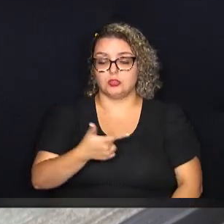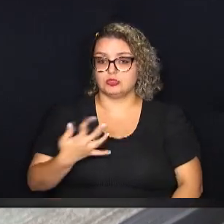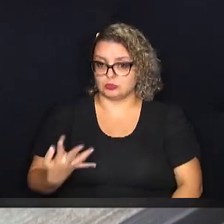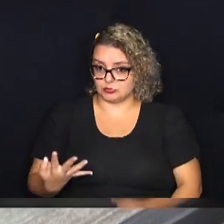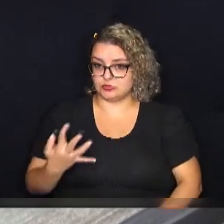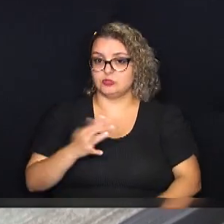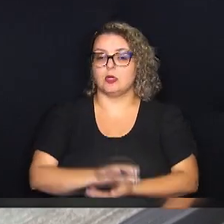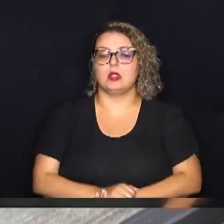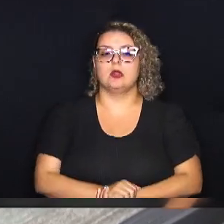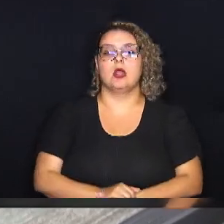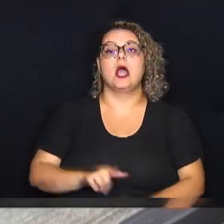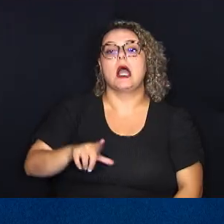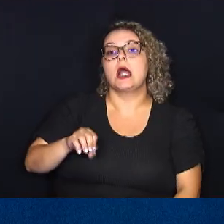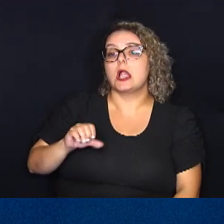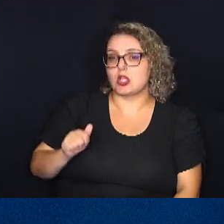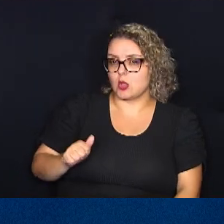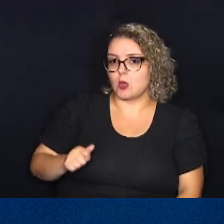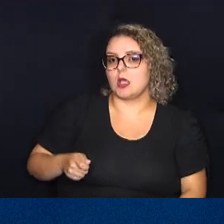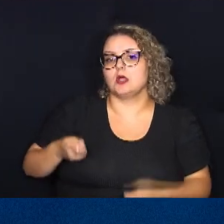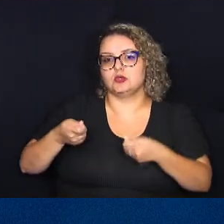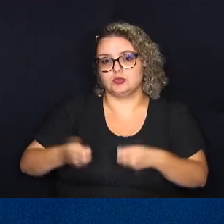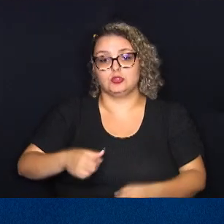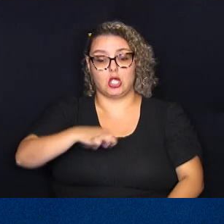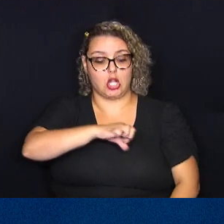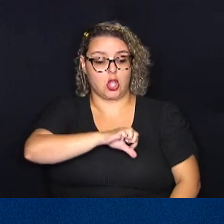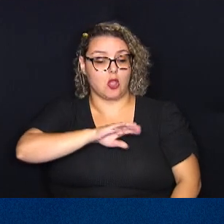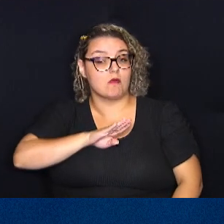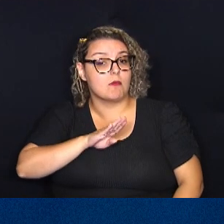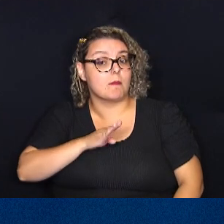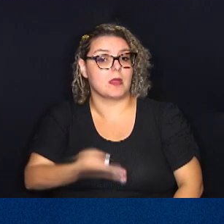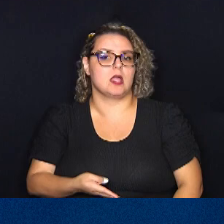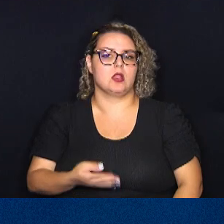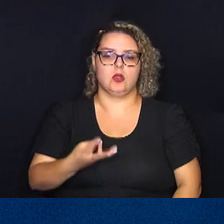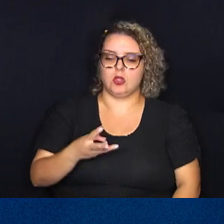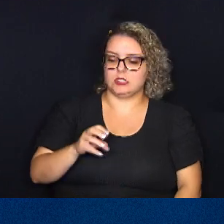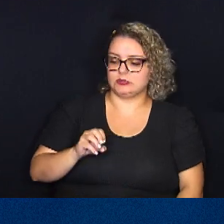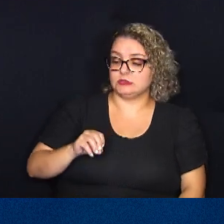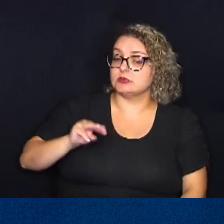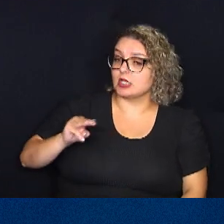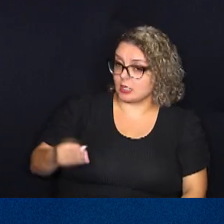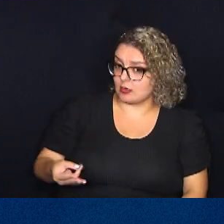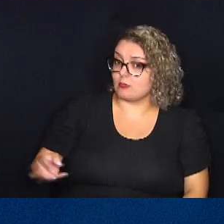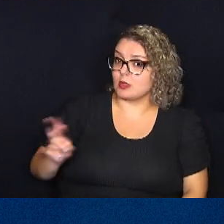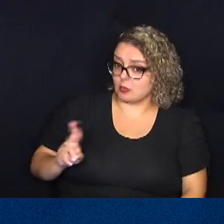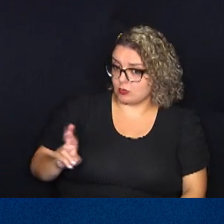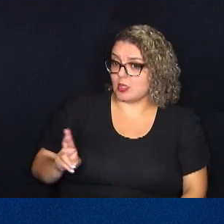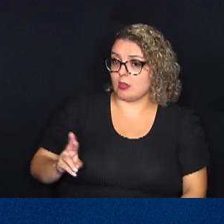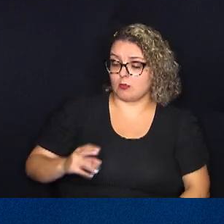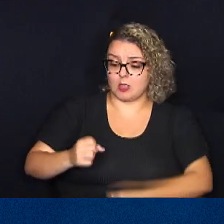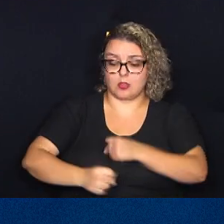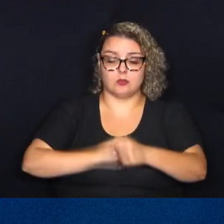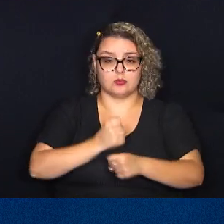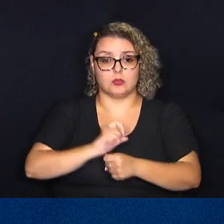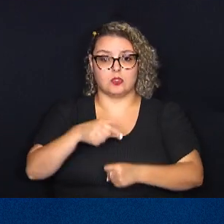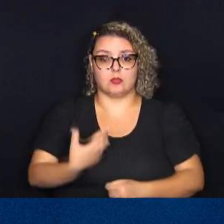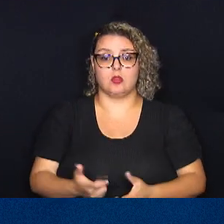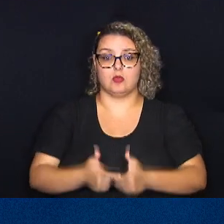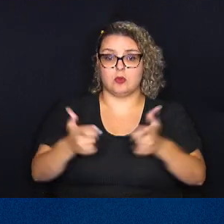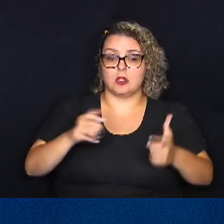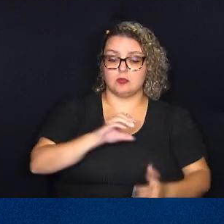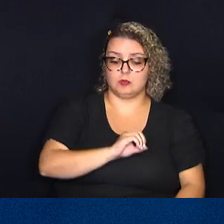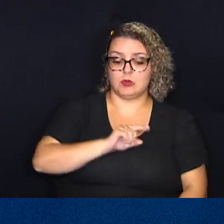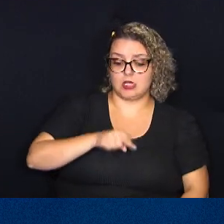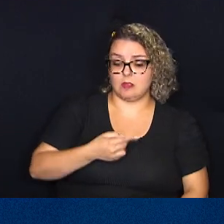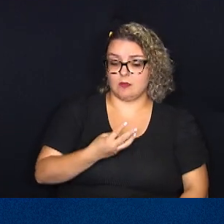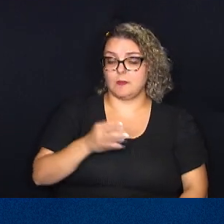2024. A LOA estabelece um valor de R$ 9,3 bilhões para o ano que vem, crescimento